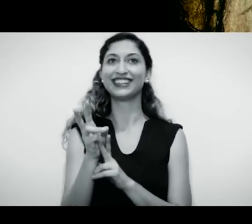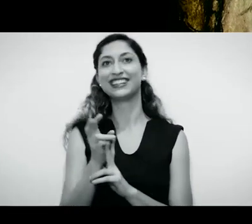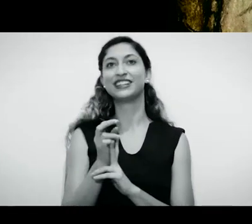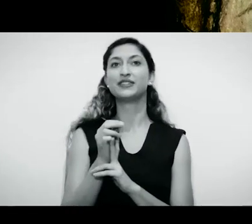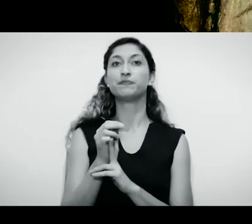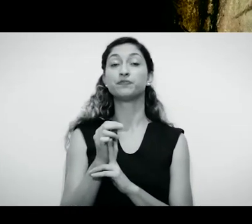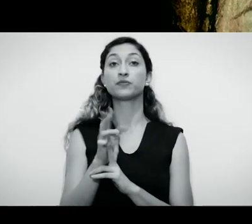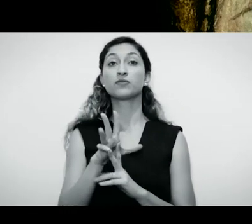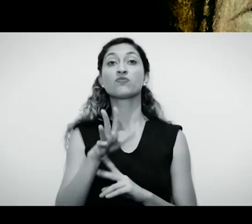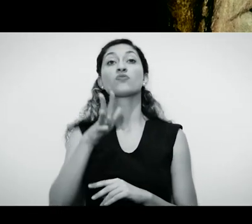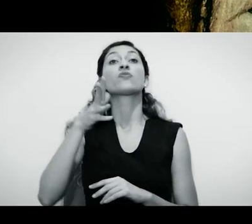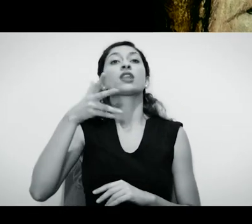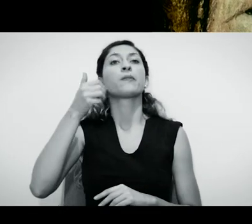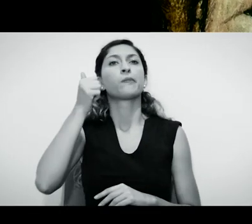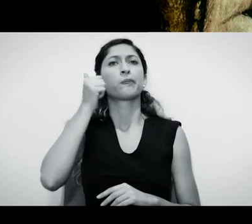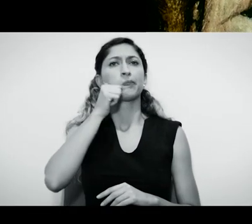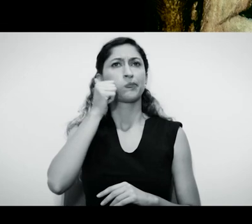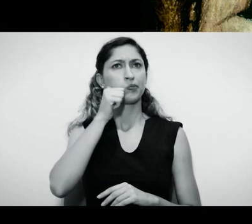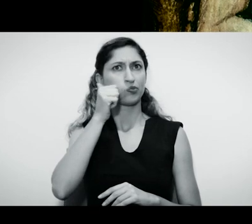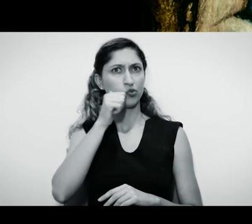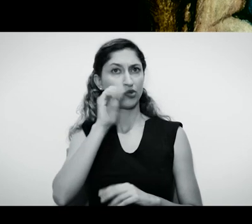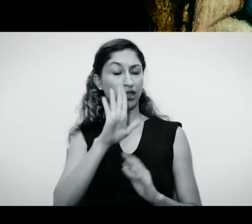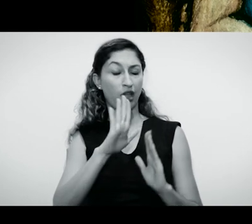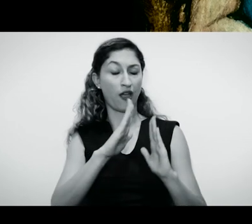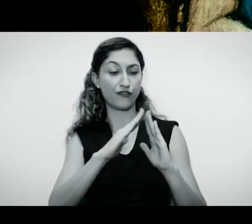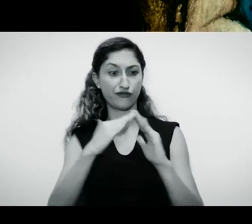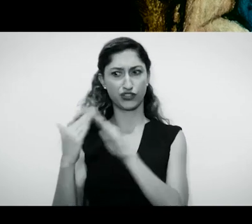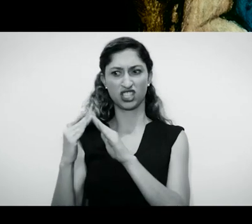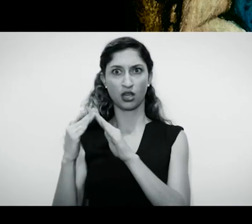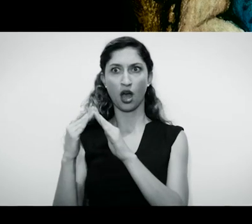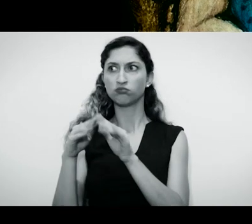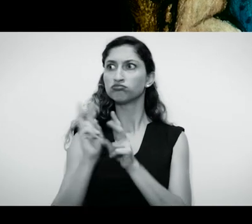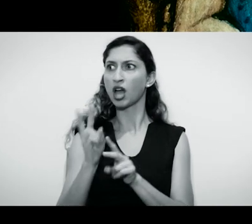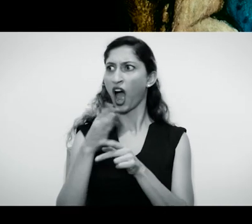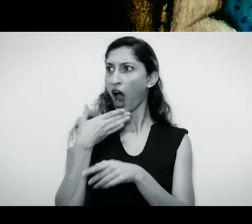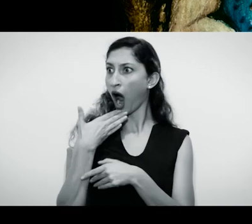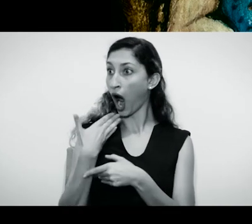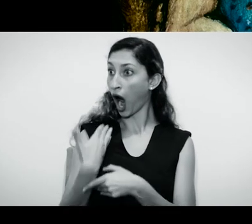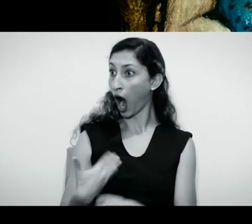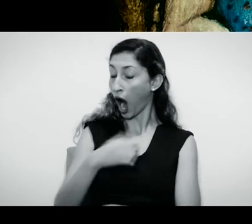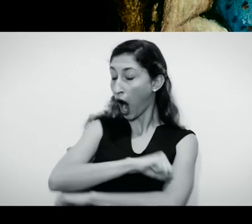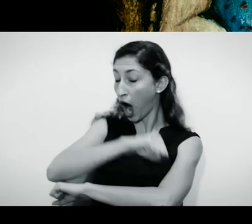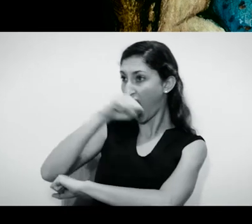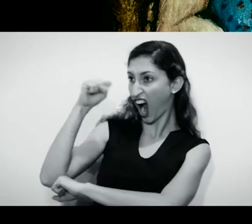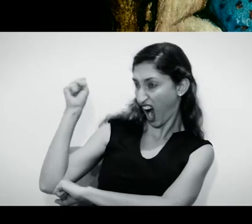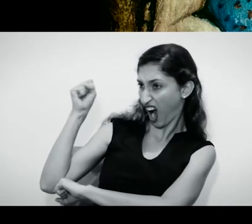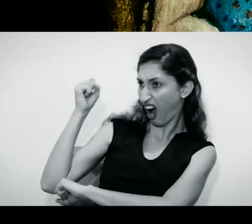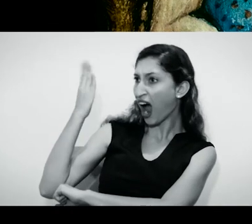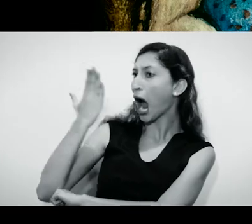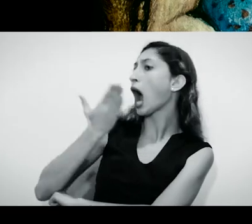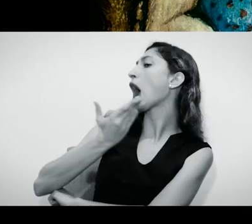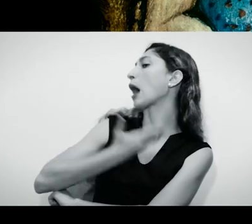A comadre Mariquinha, que era sua vizinha, ficava escandalizada. Oh, comadre